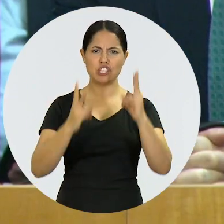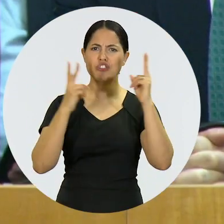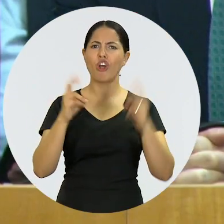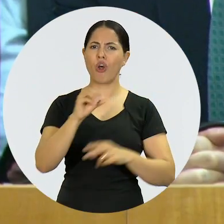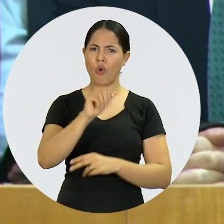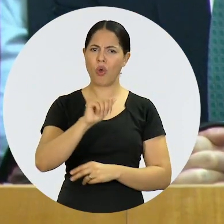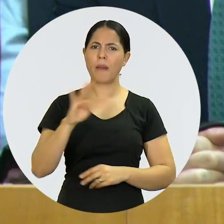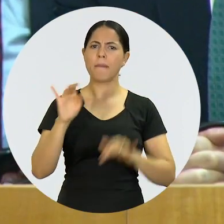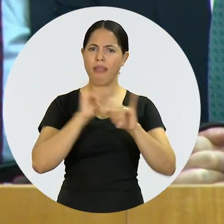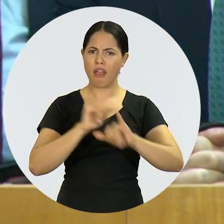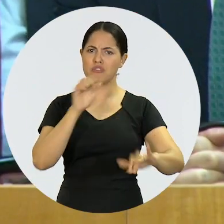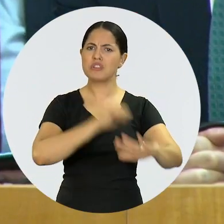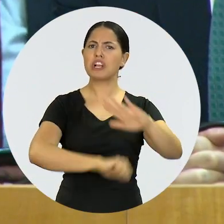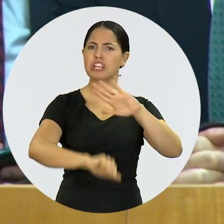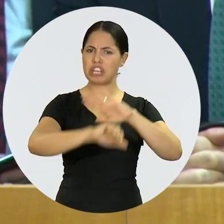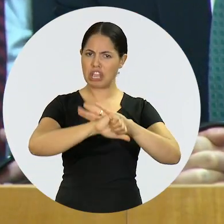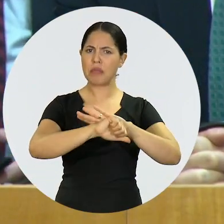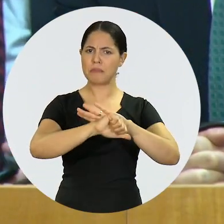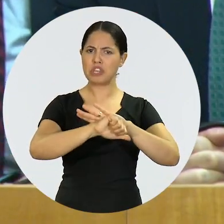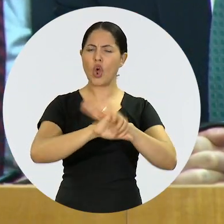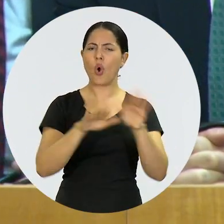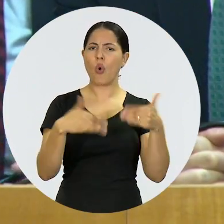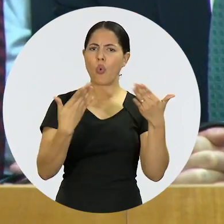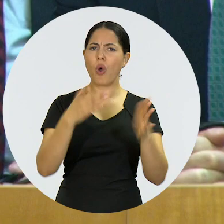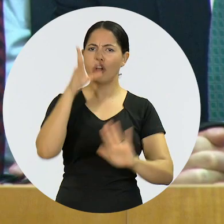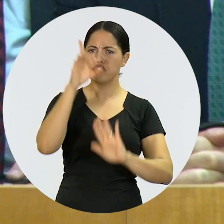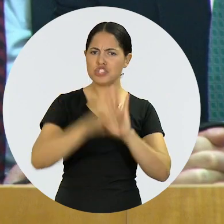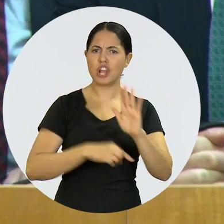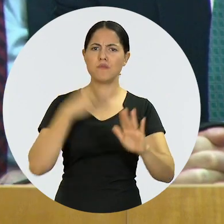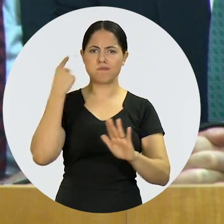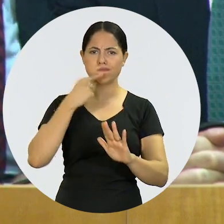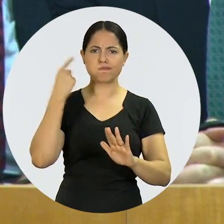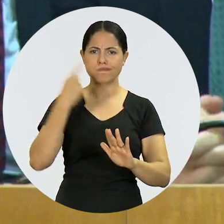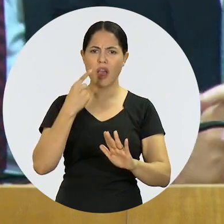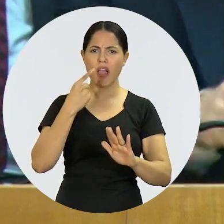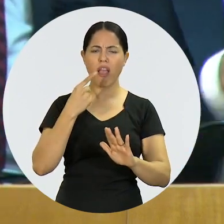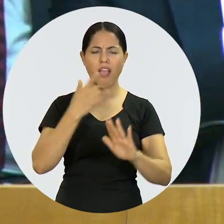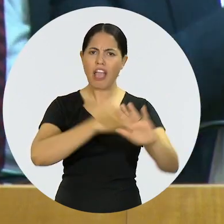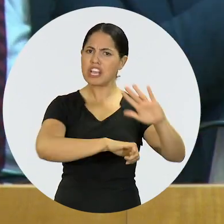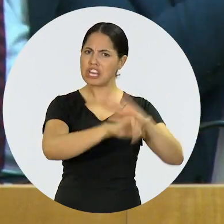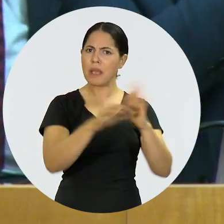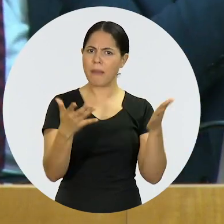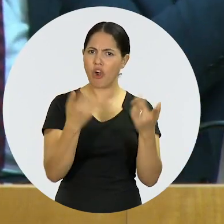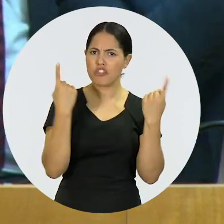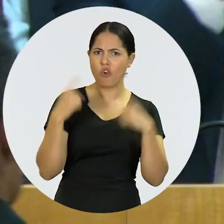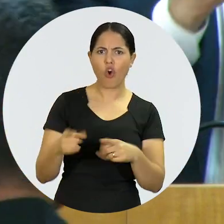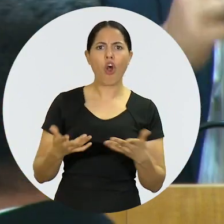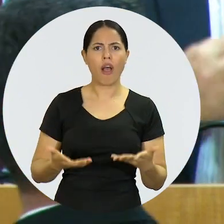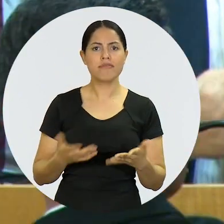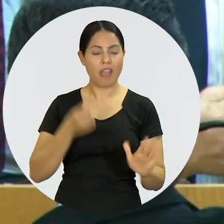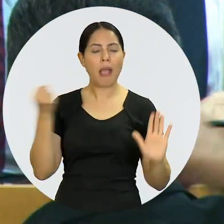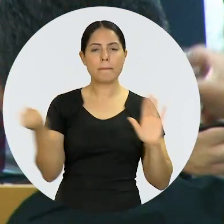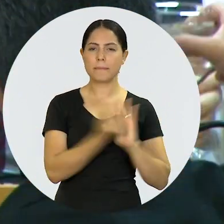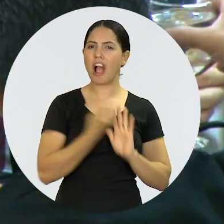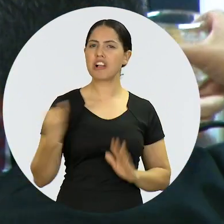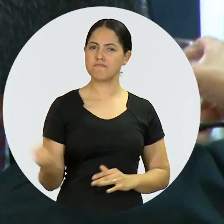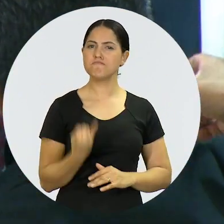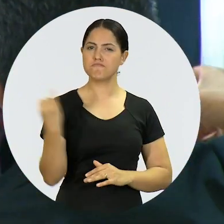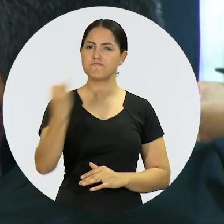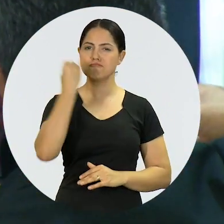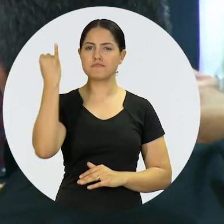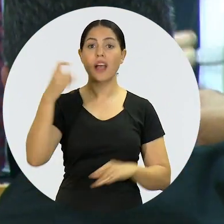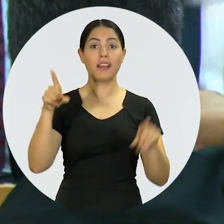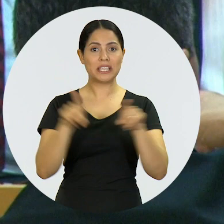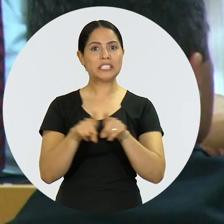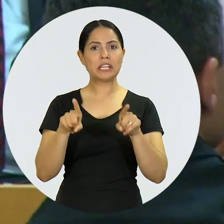advocacia com a criminalização da violação das nossas prerrogativas é algo que pode ser marcante,